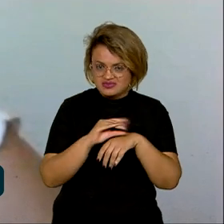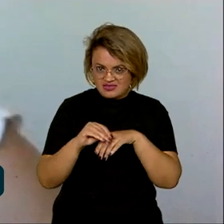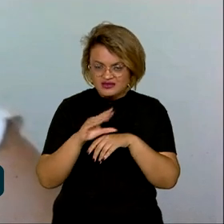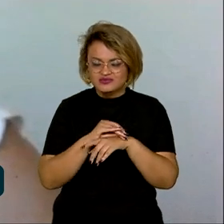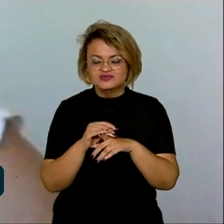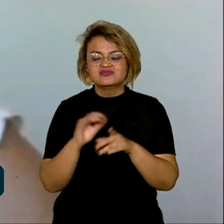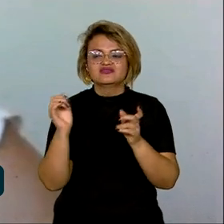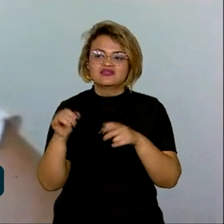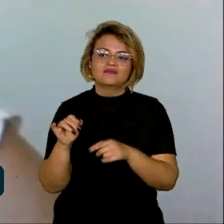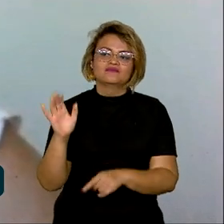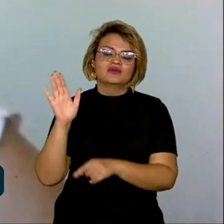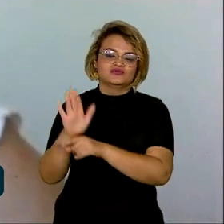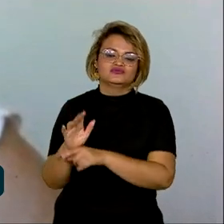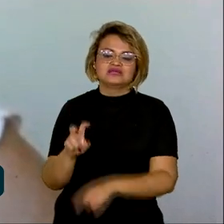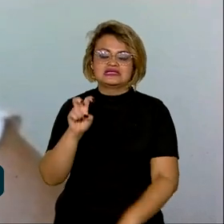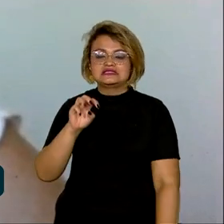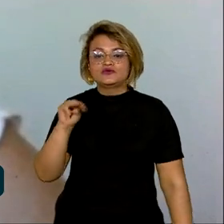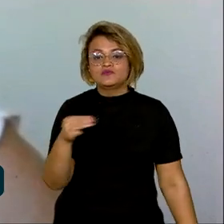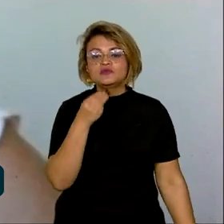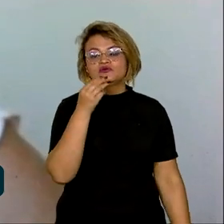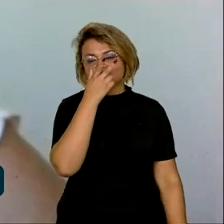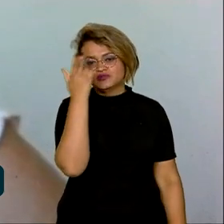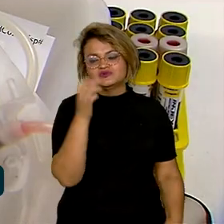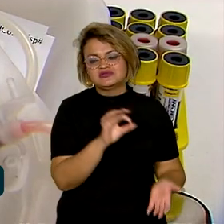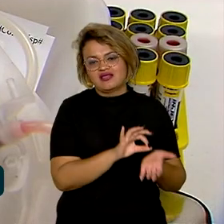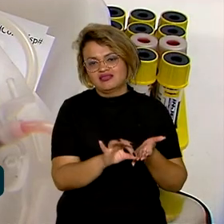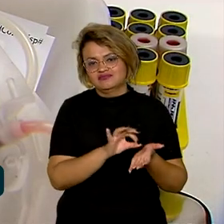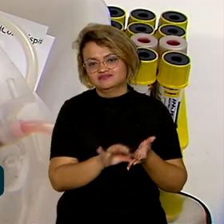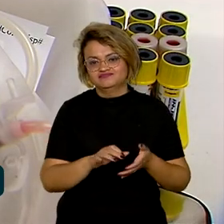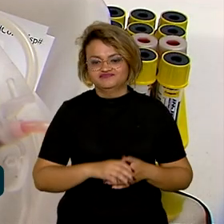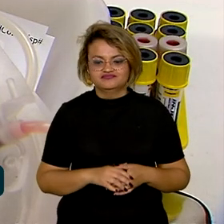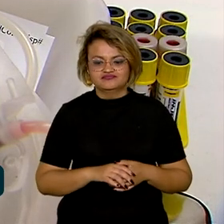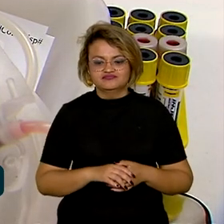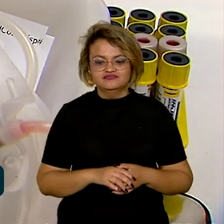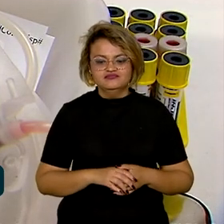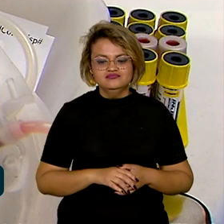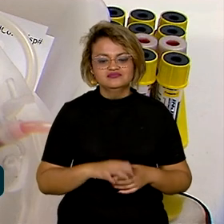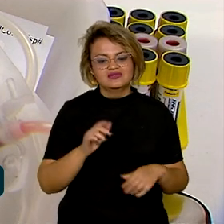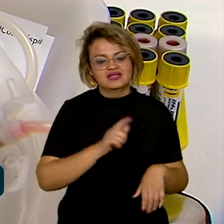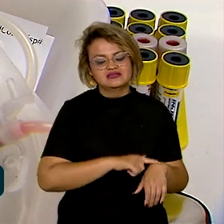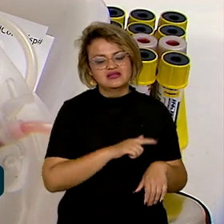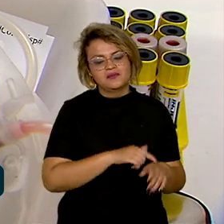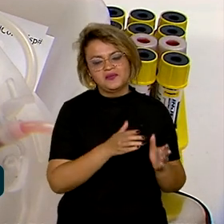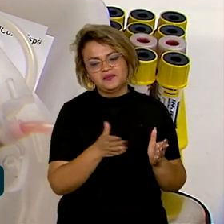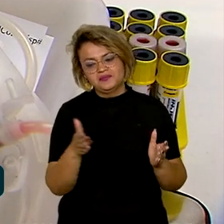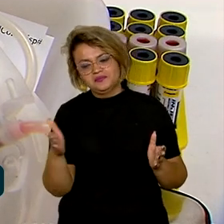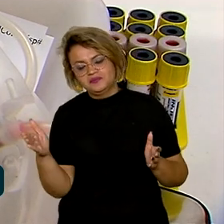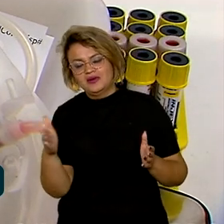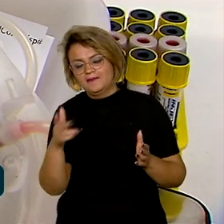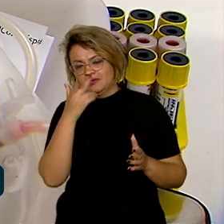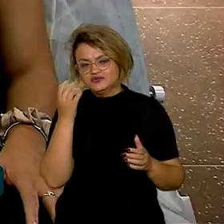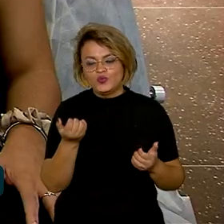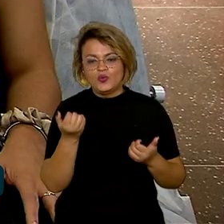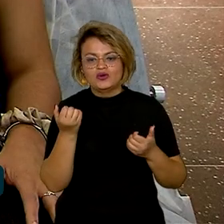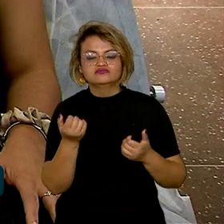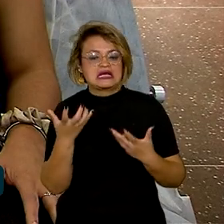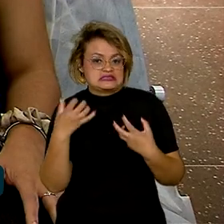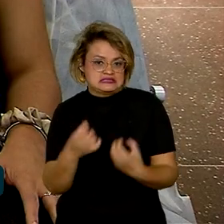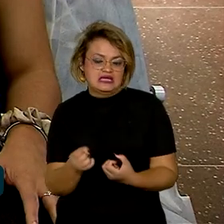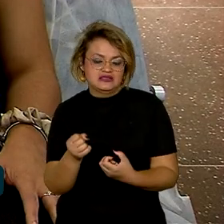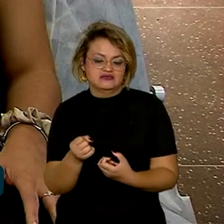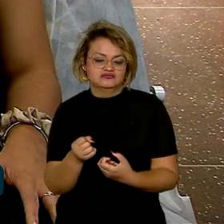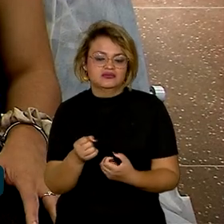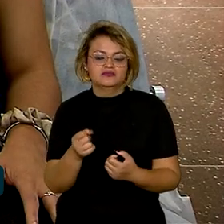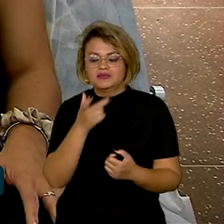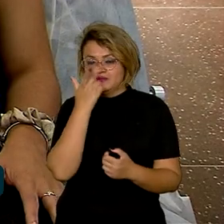para 5,6 milhões de voluntários que se cadastraram. Ao longo desse tempo, o doador fica disponível